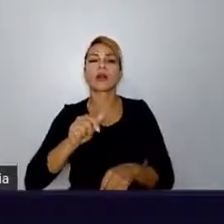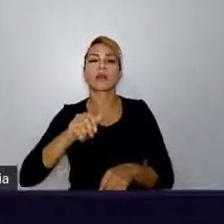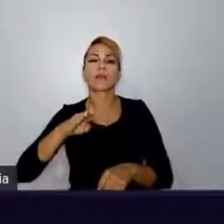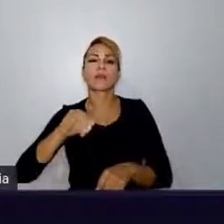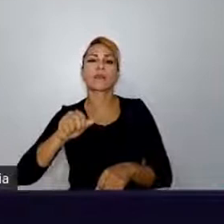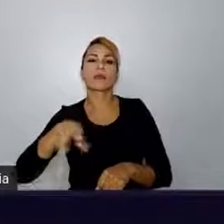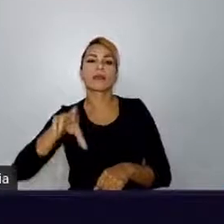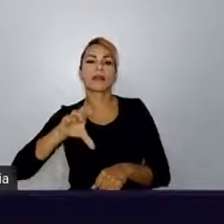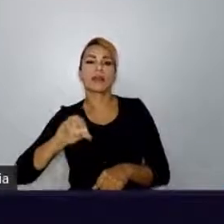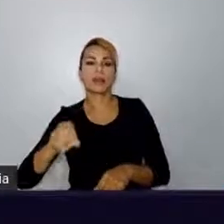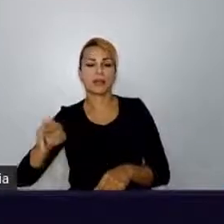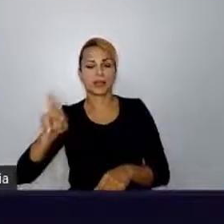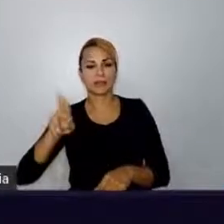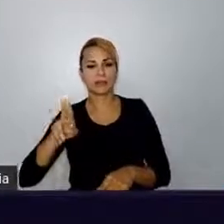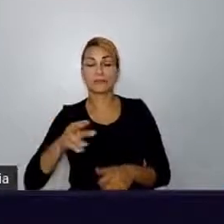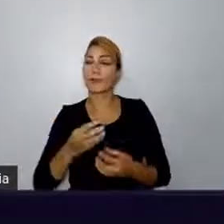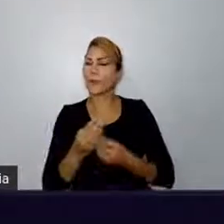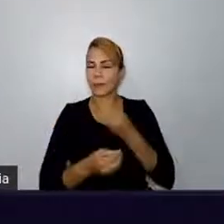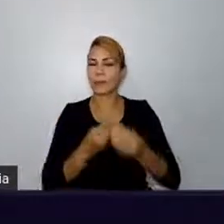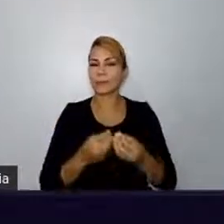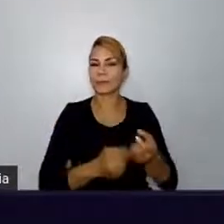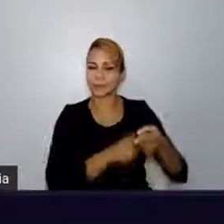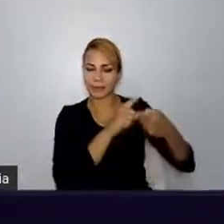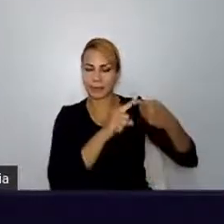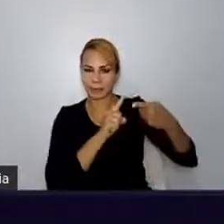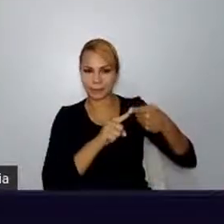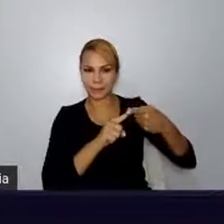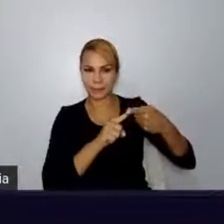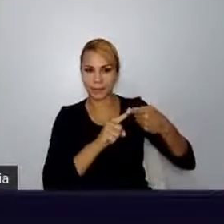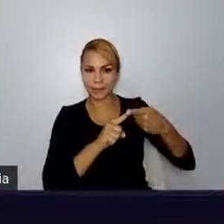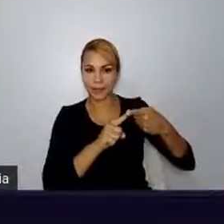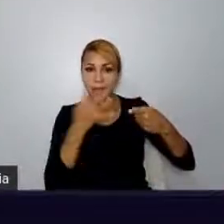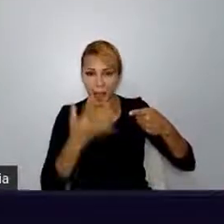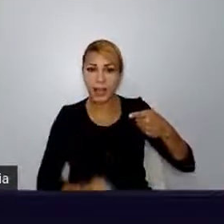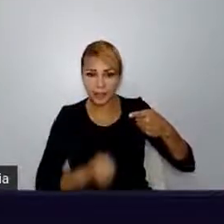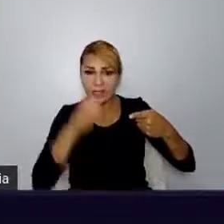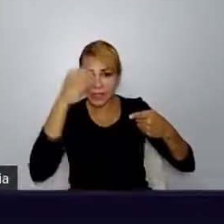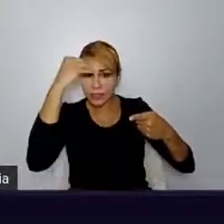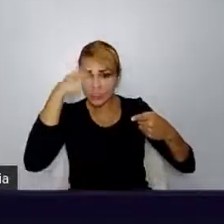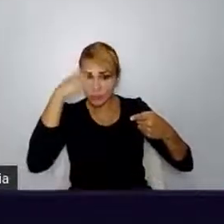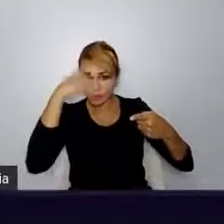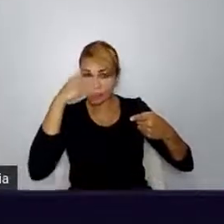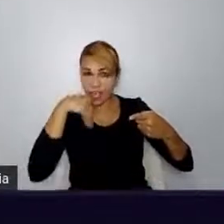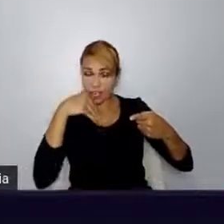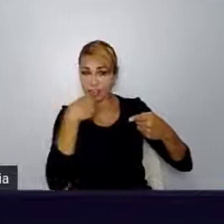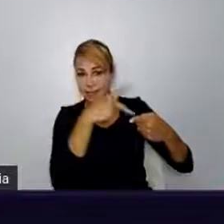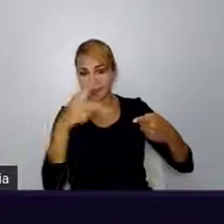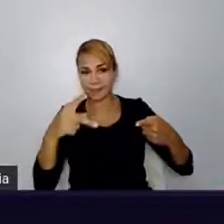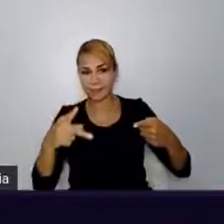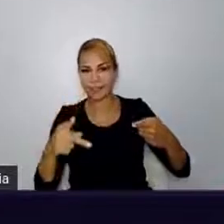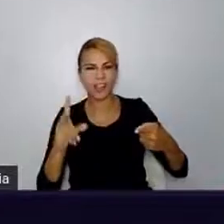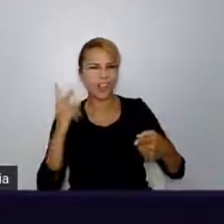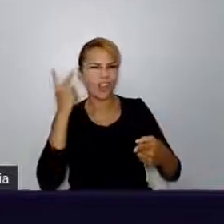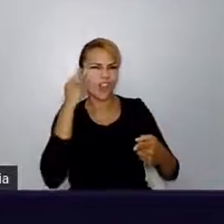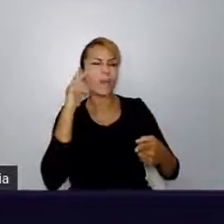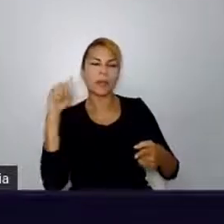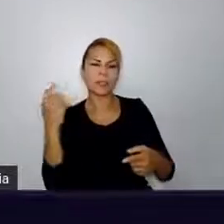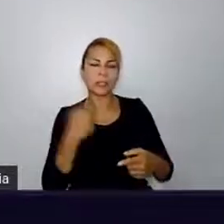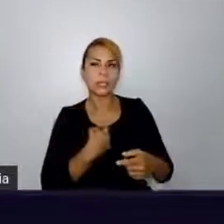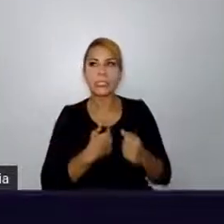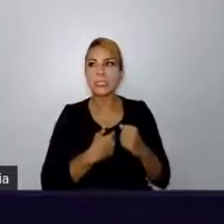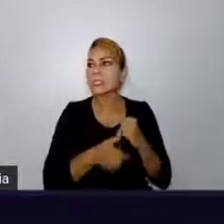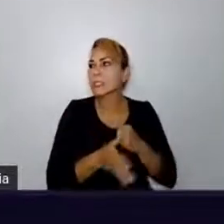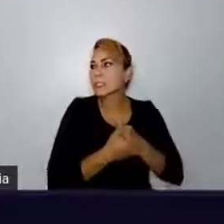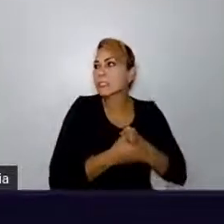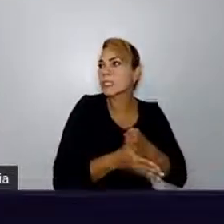Reconheça suas fraquezas. É muito comum querer esconder o que não sabemos. A gente tem